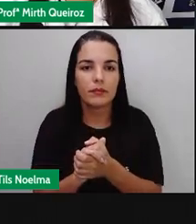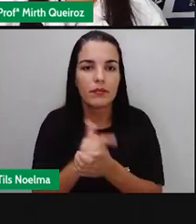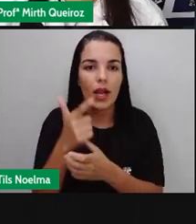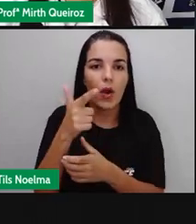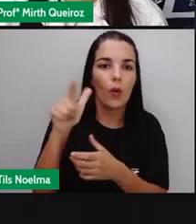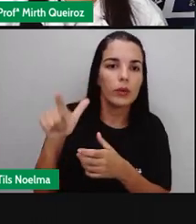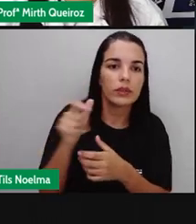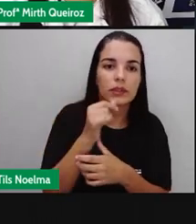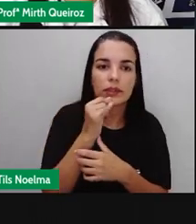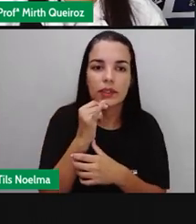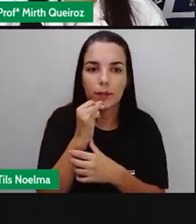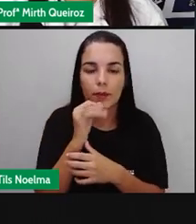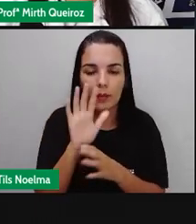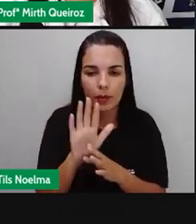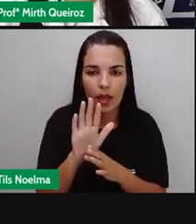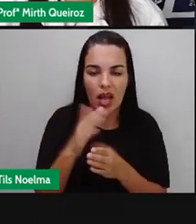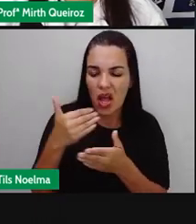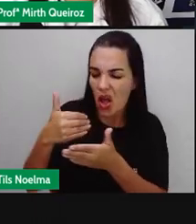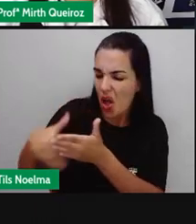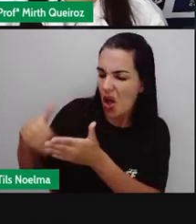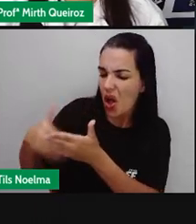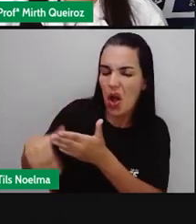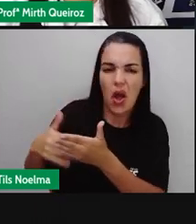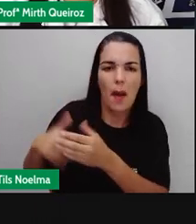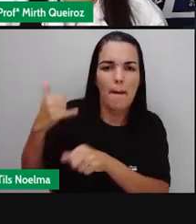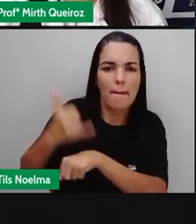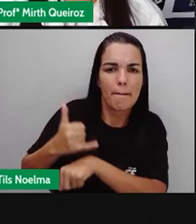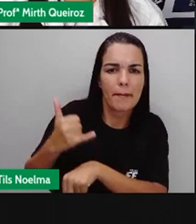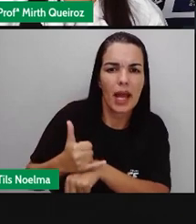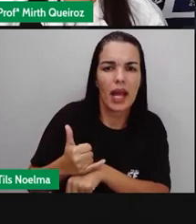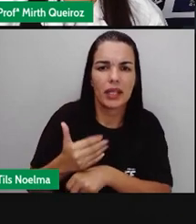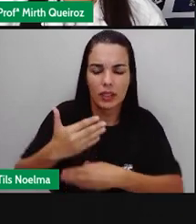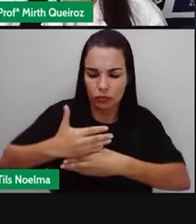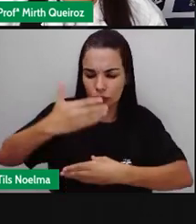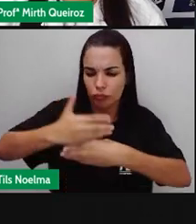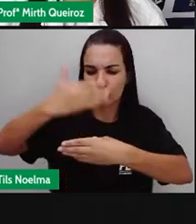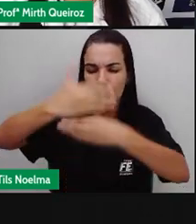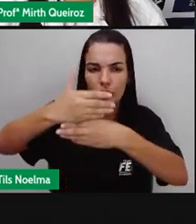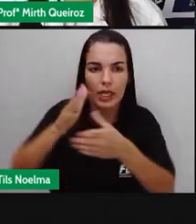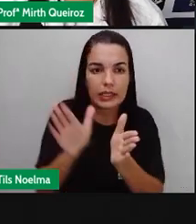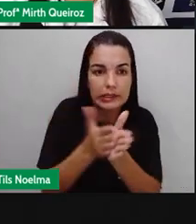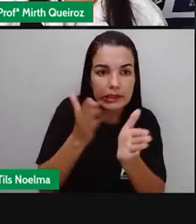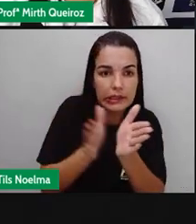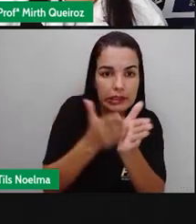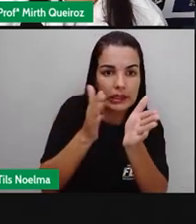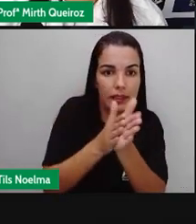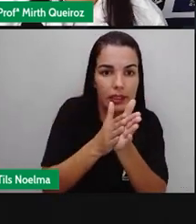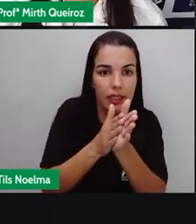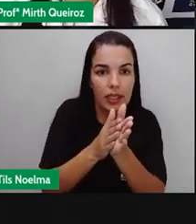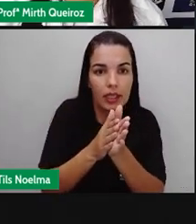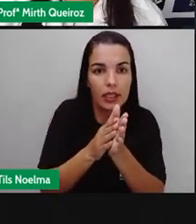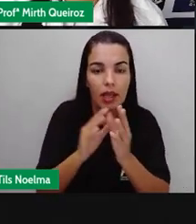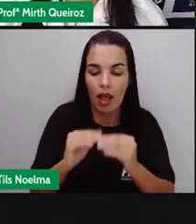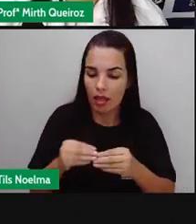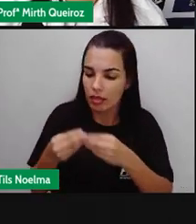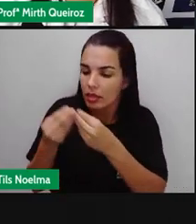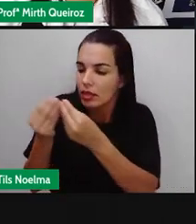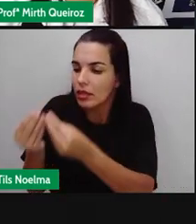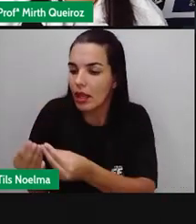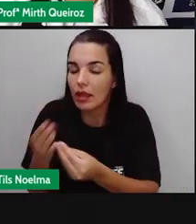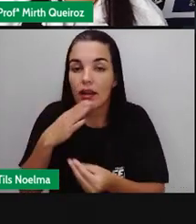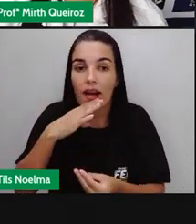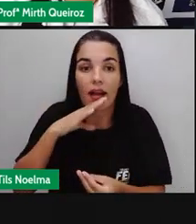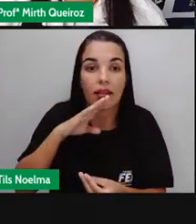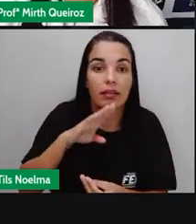O resto de material, pedras, tijolos e cimento, será entregue à tarde. Pode